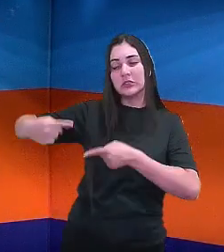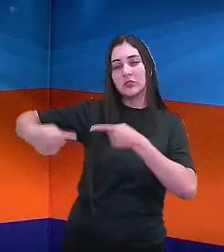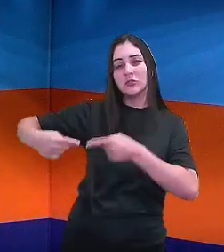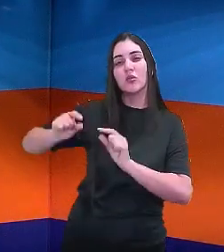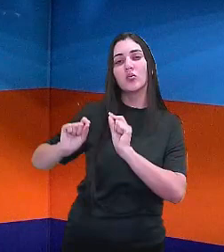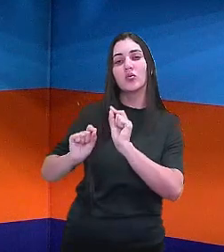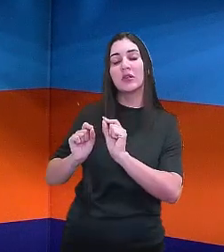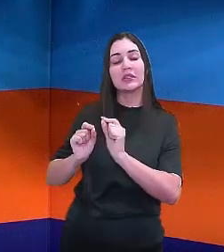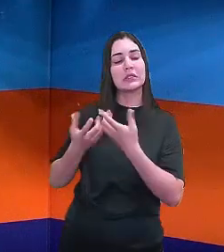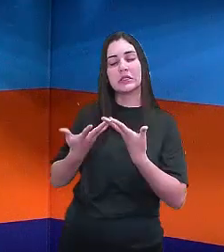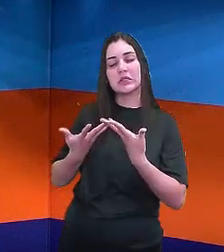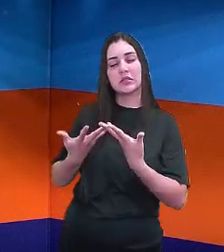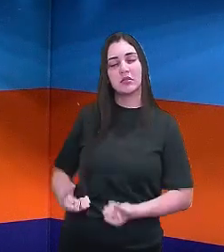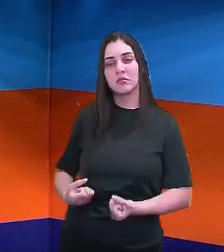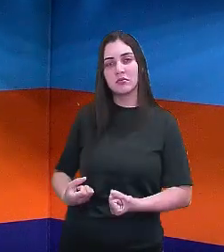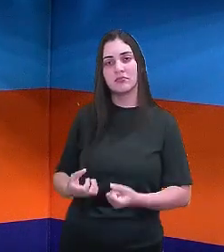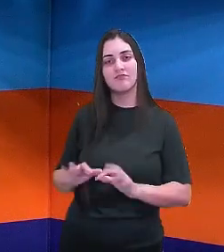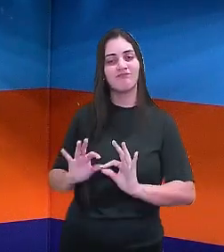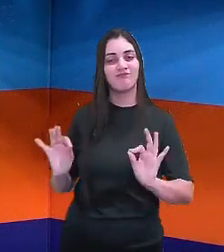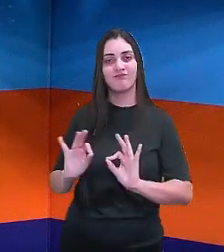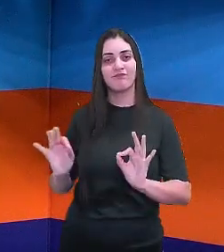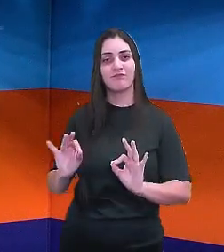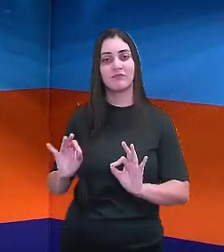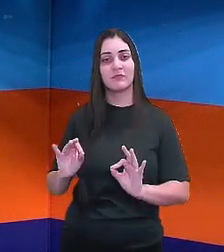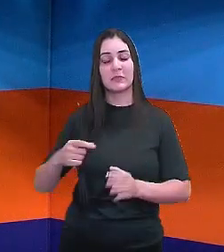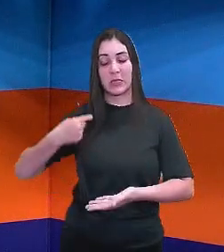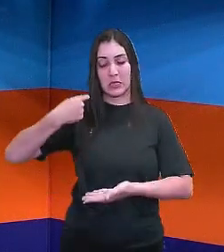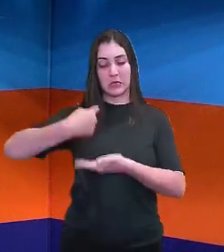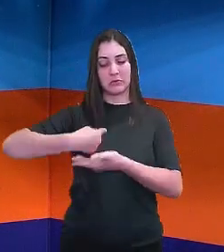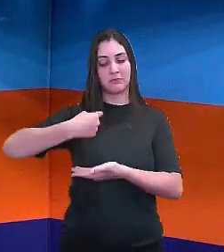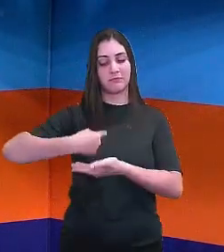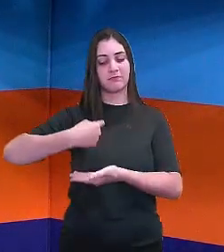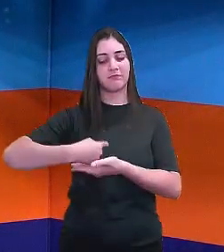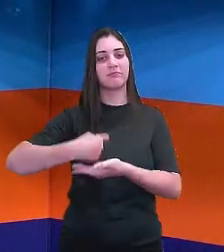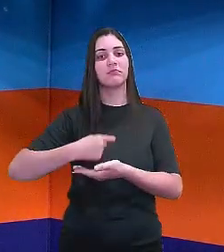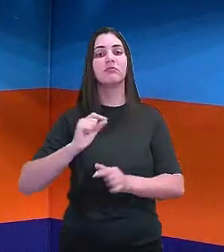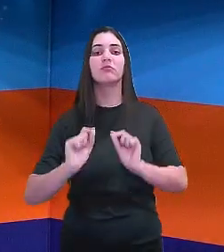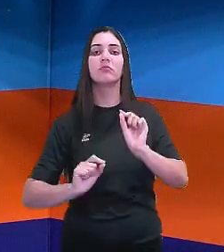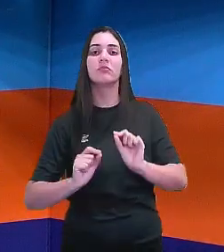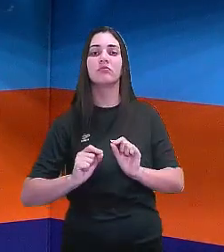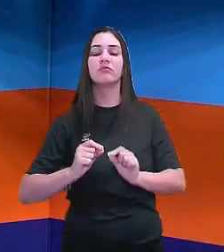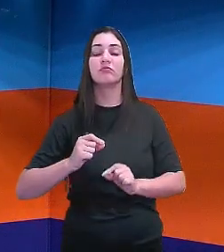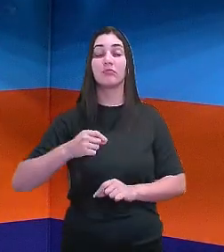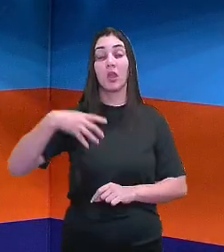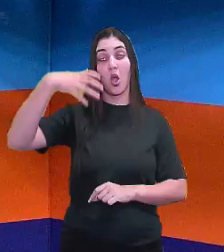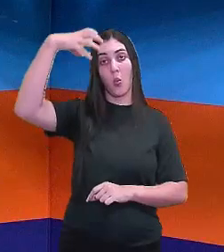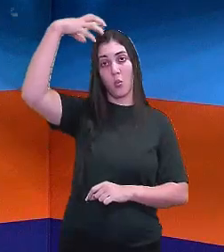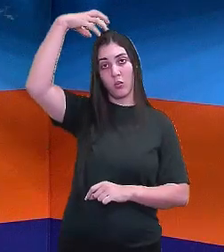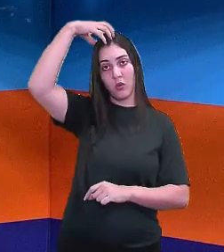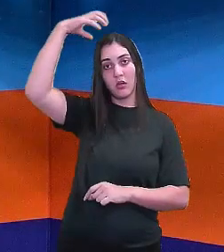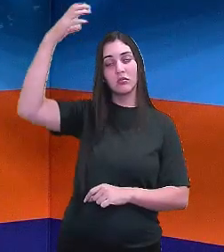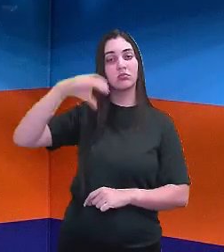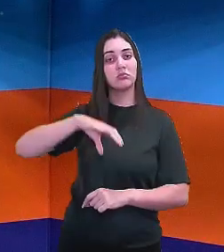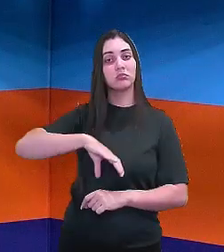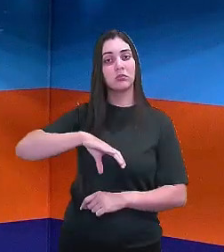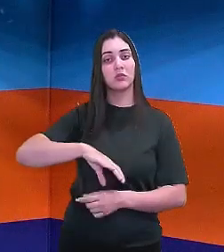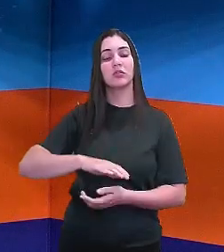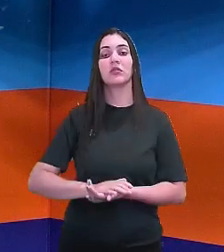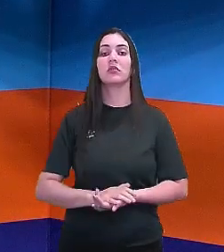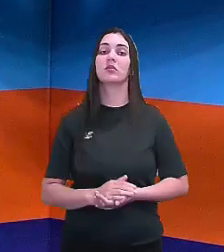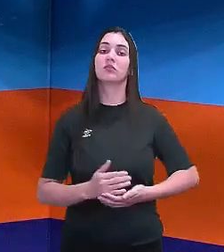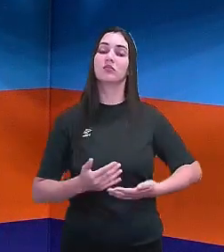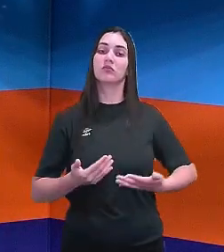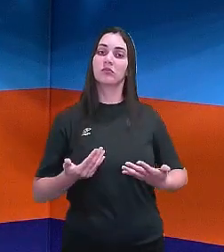a não aceitação da subordinação ao reino português. Então,